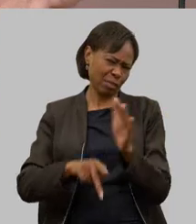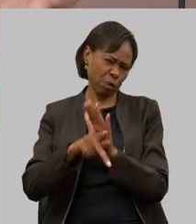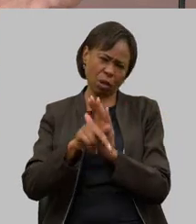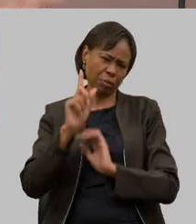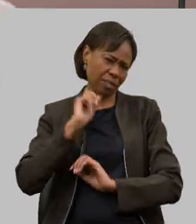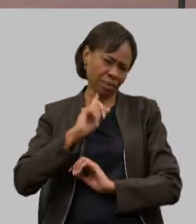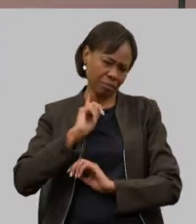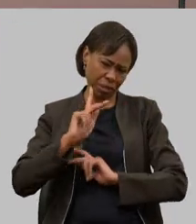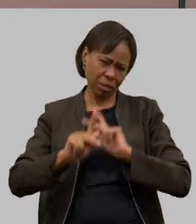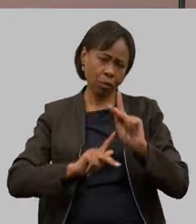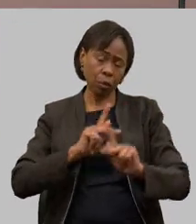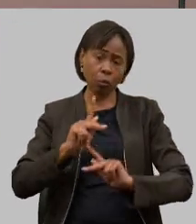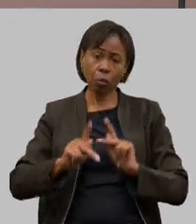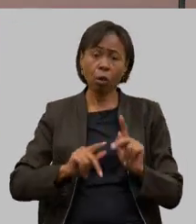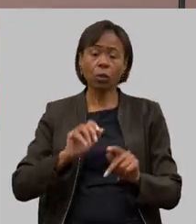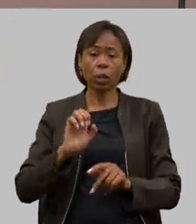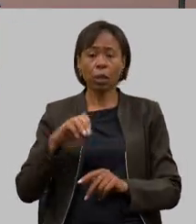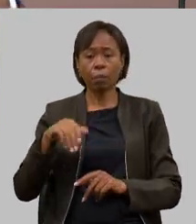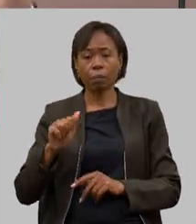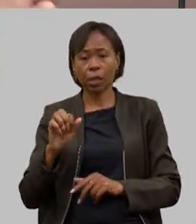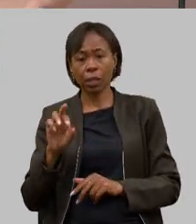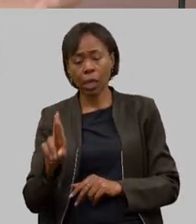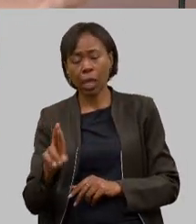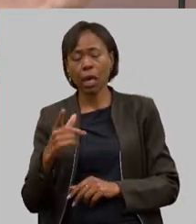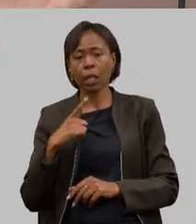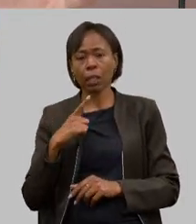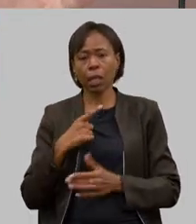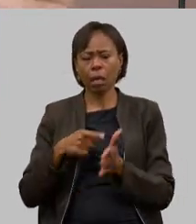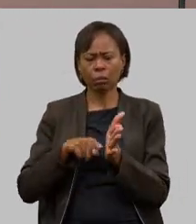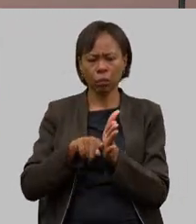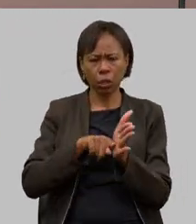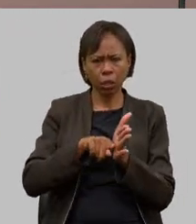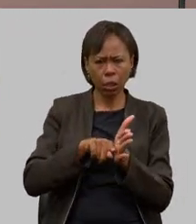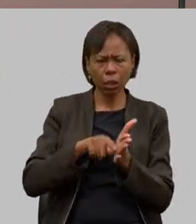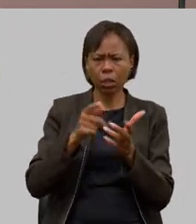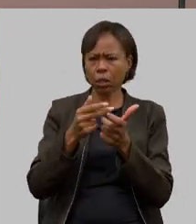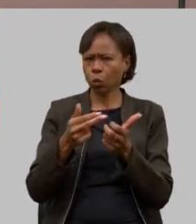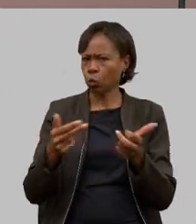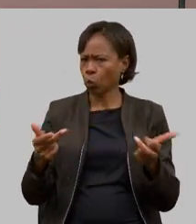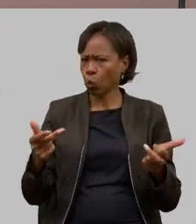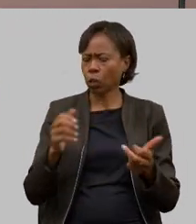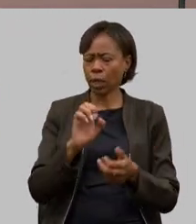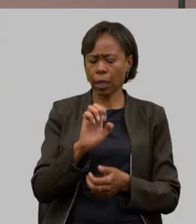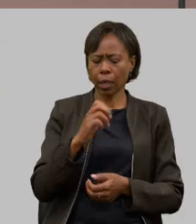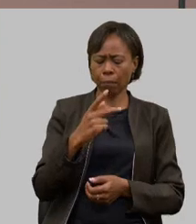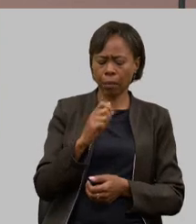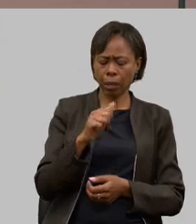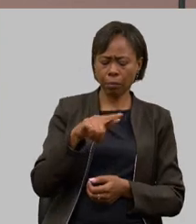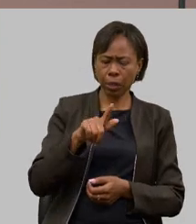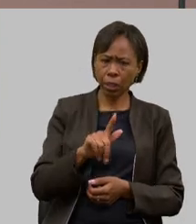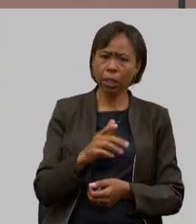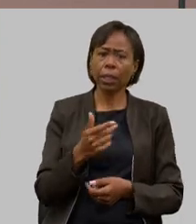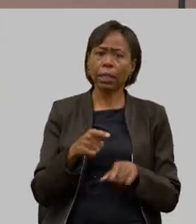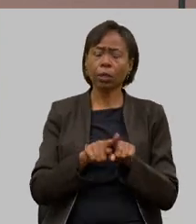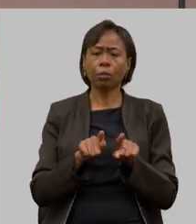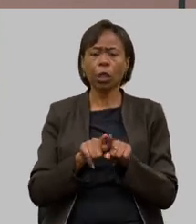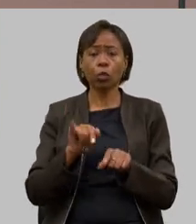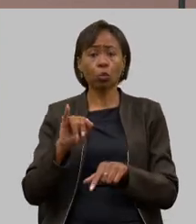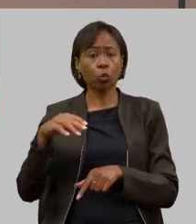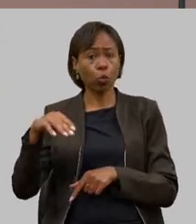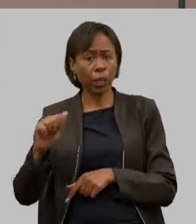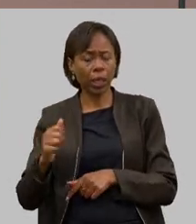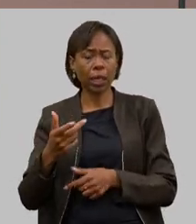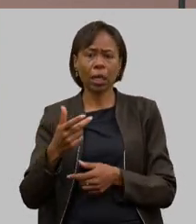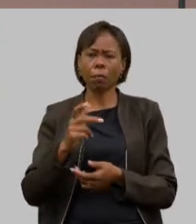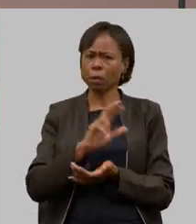da EMATER e capacitando esses produtores a pesquisa agropecuária da EPAMIG a questão sanitária do IMA eu acho que